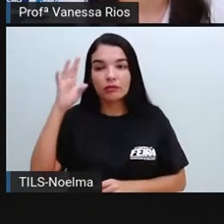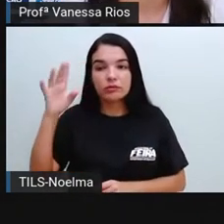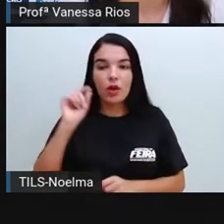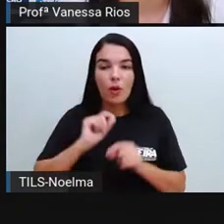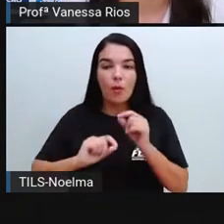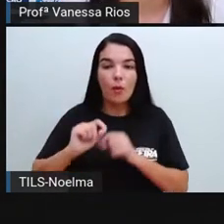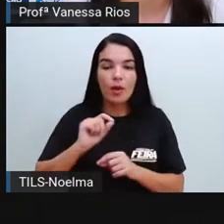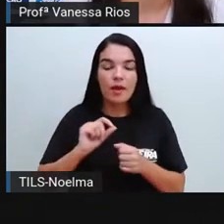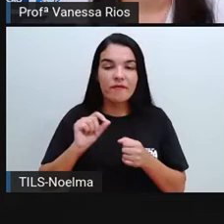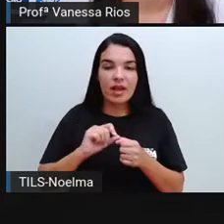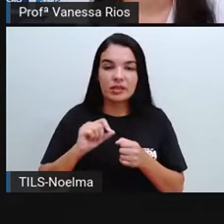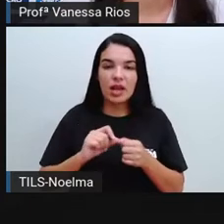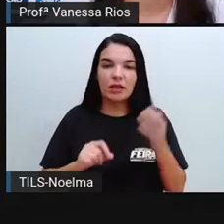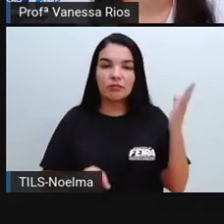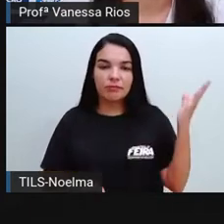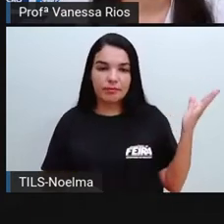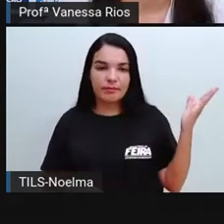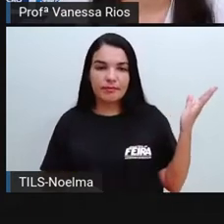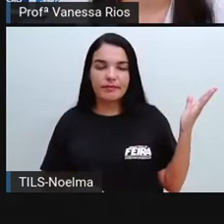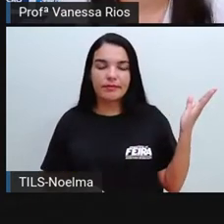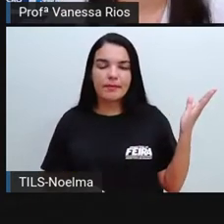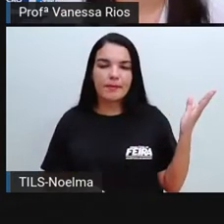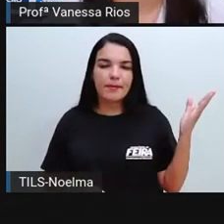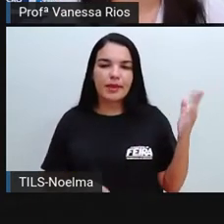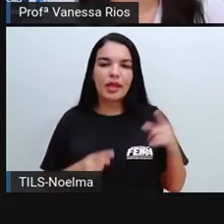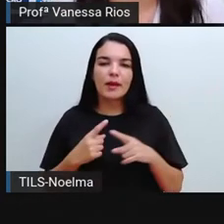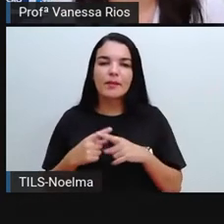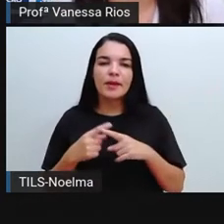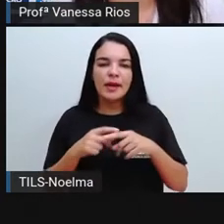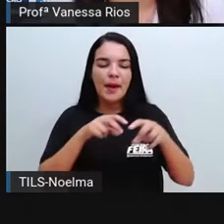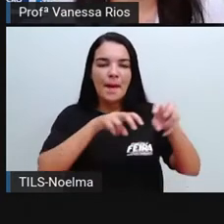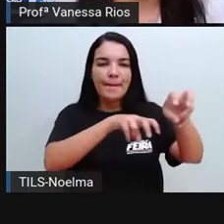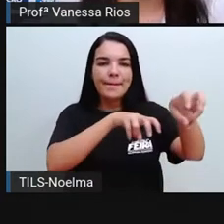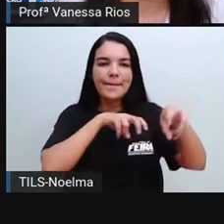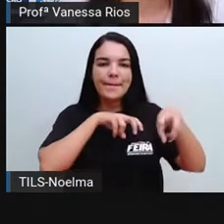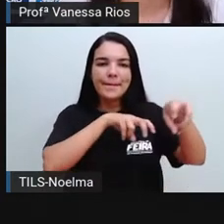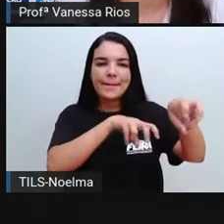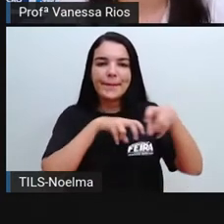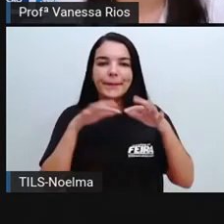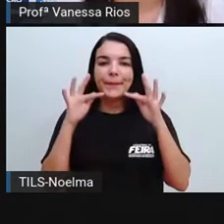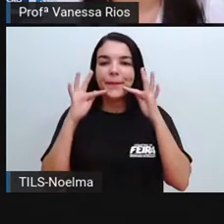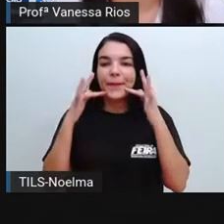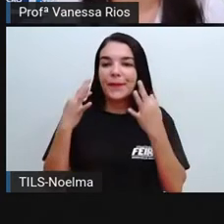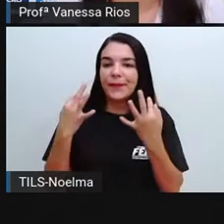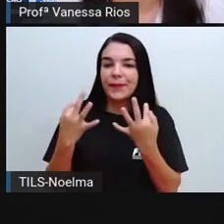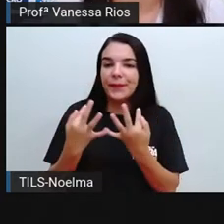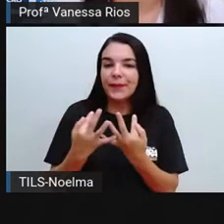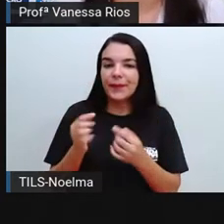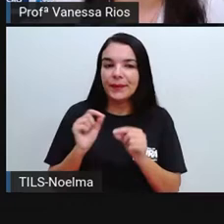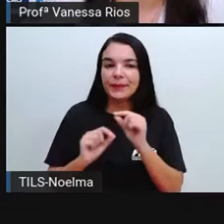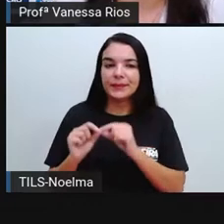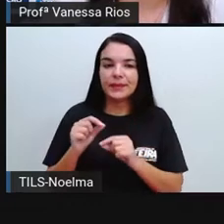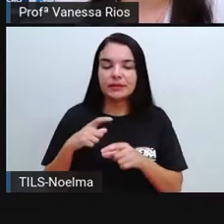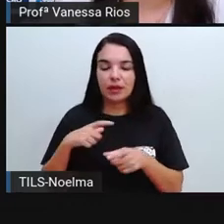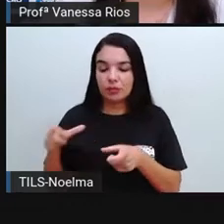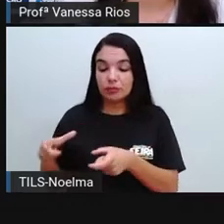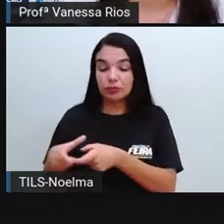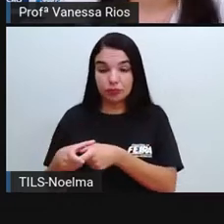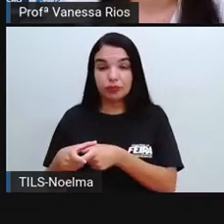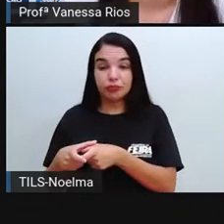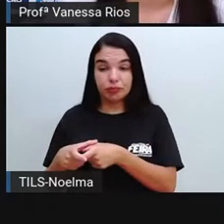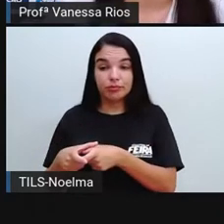a essas produções, porque a agricultura familiar, que normalmente está relacionada aos espaços